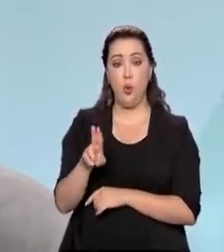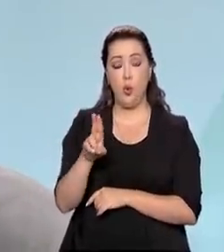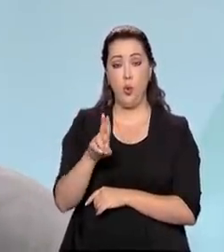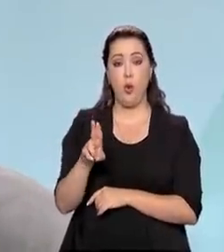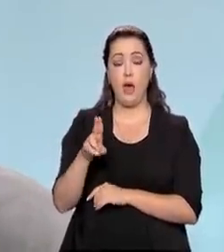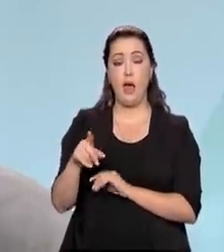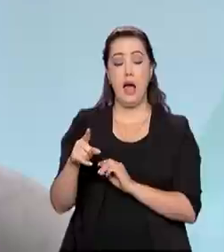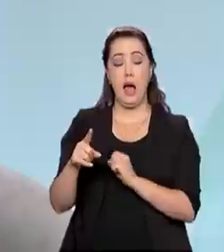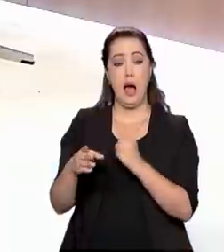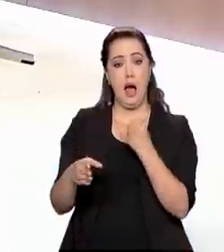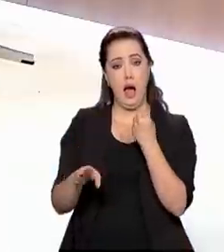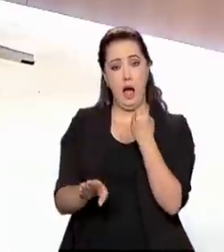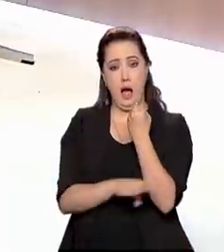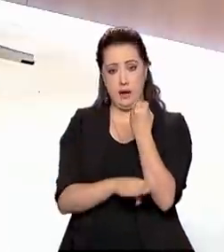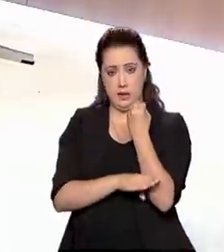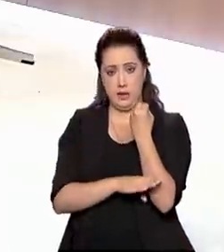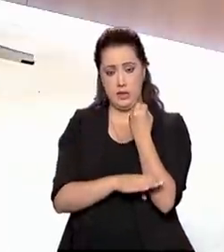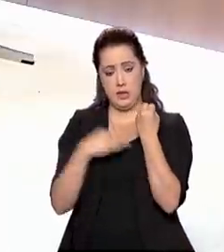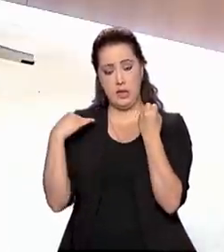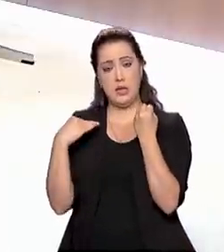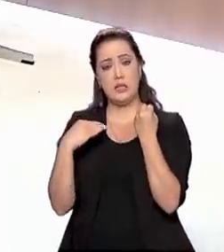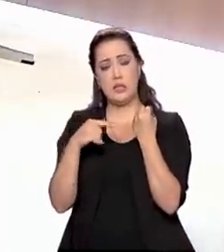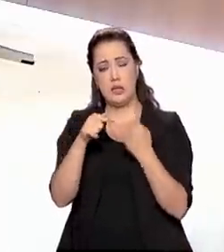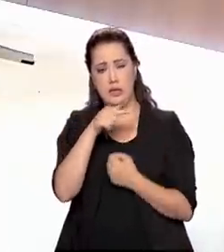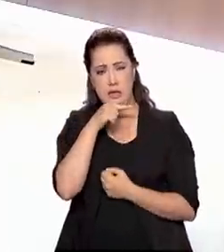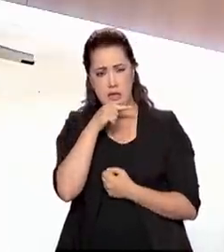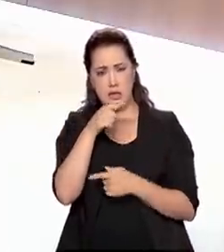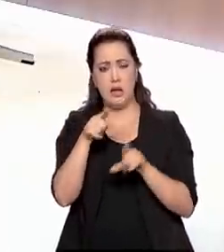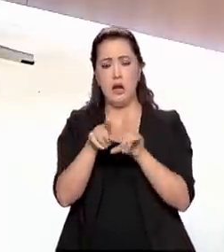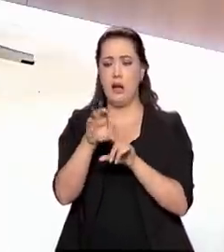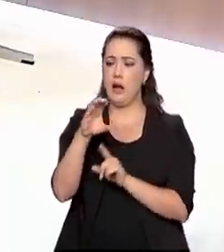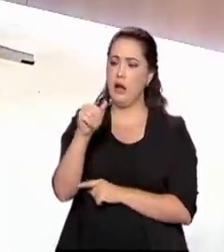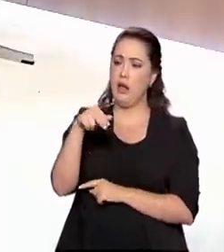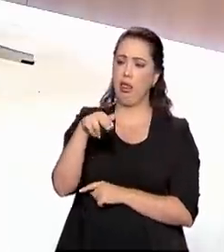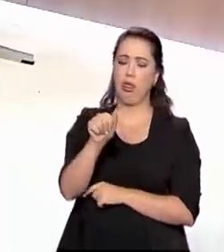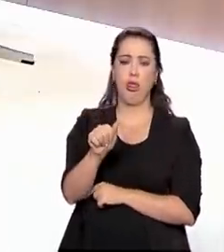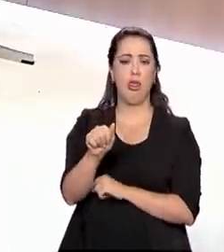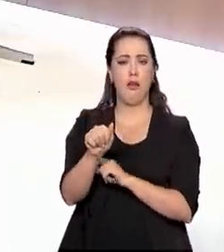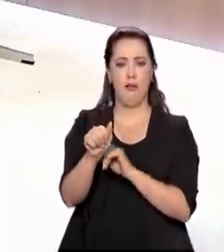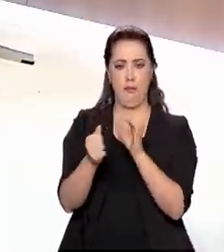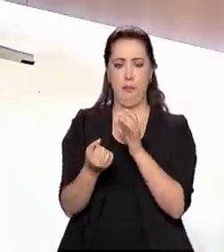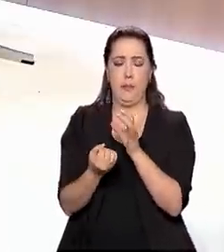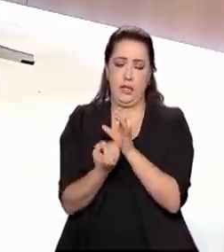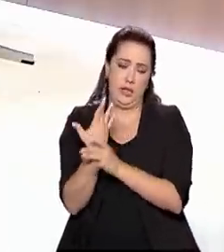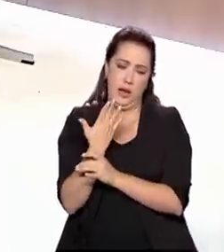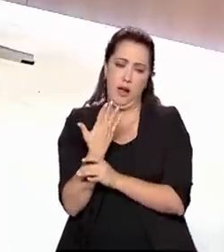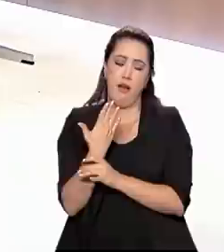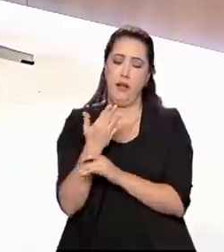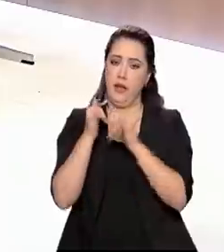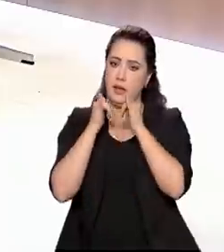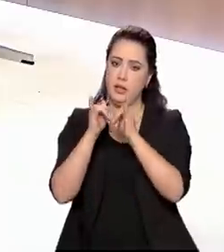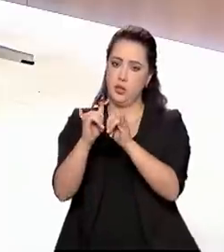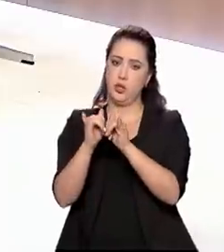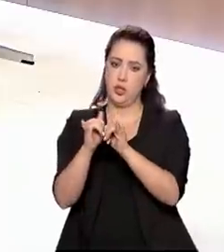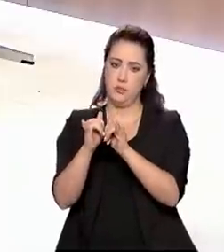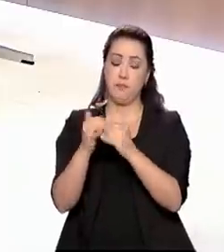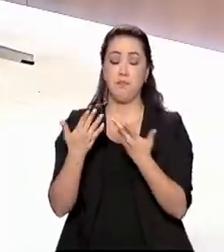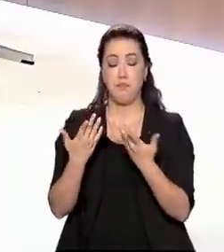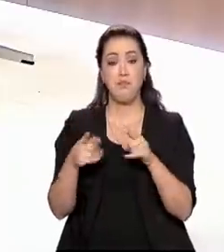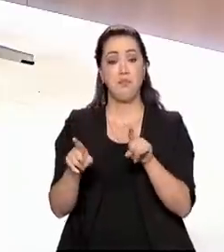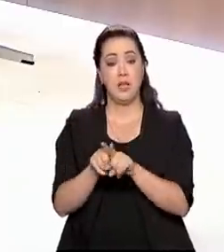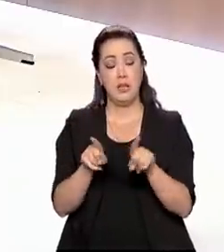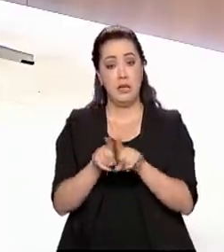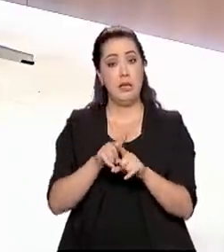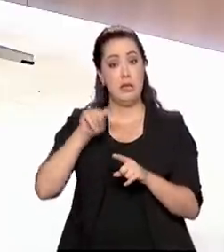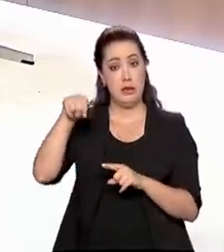da cana, para a produção de energia elétrica. E depois tivemos a energia eólica e, mais